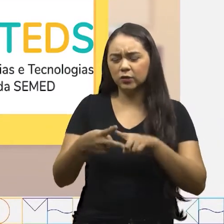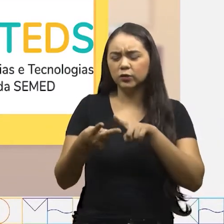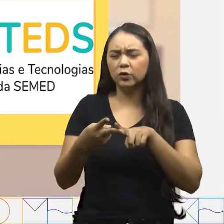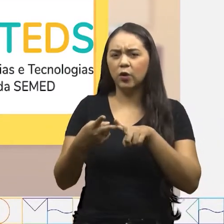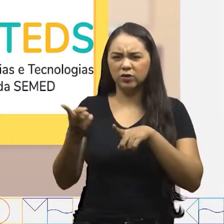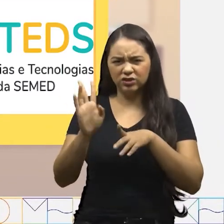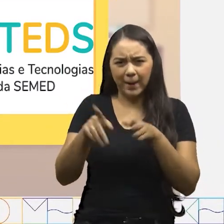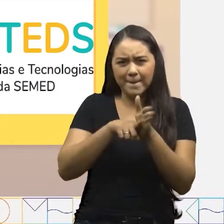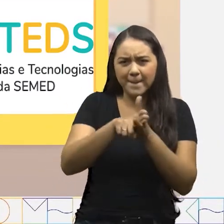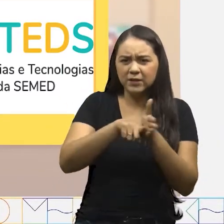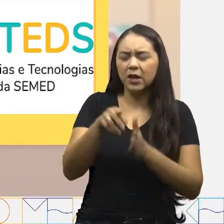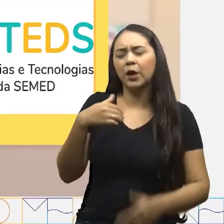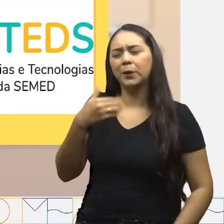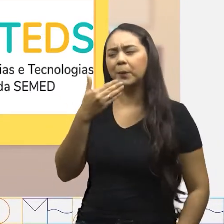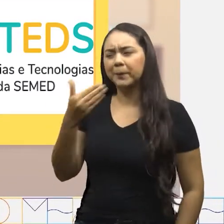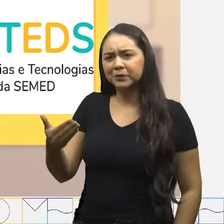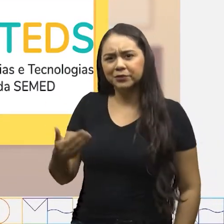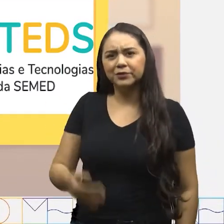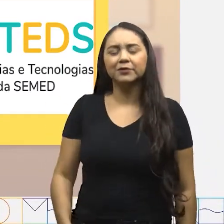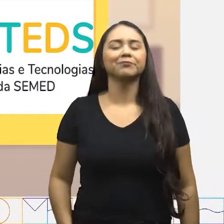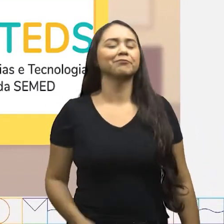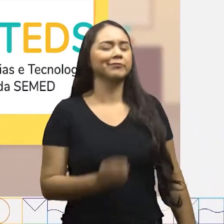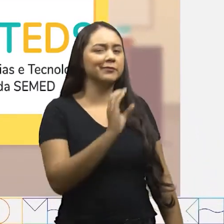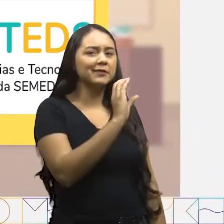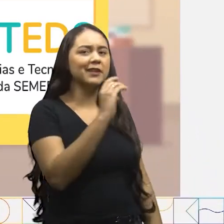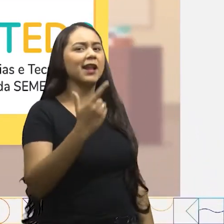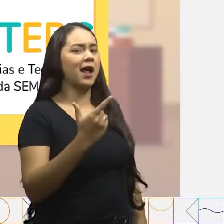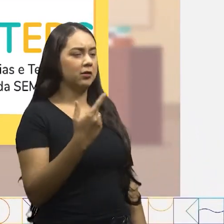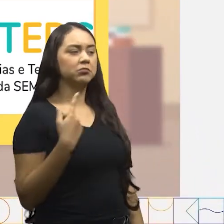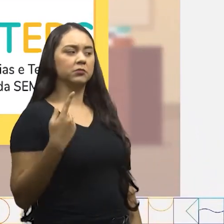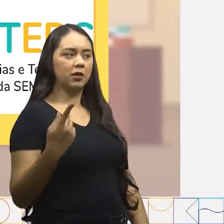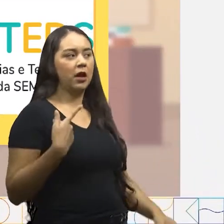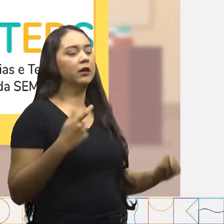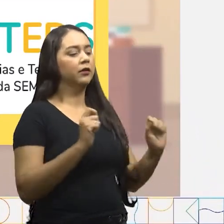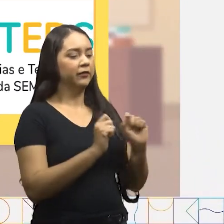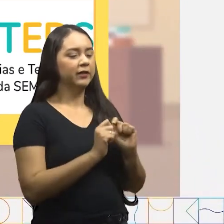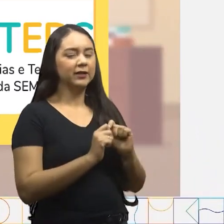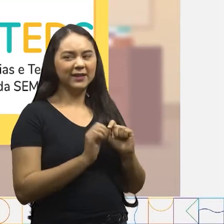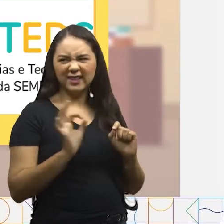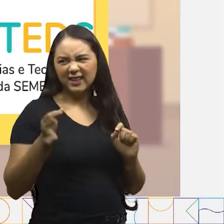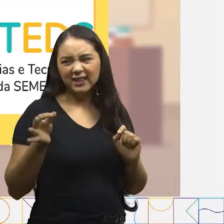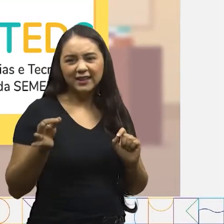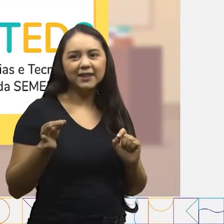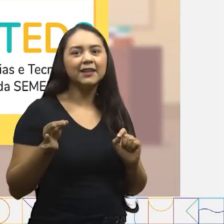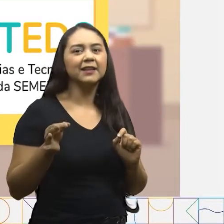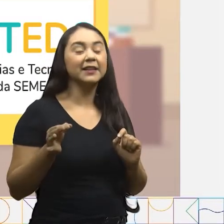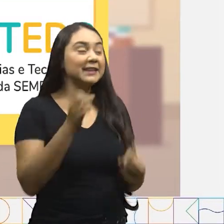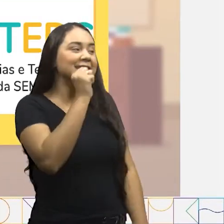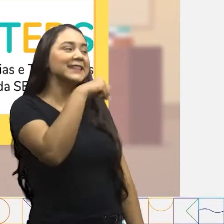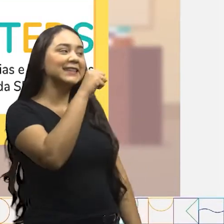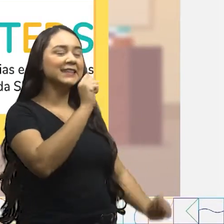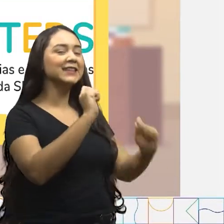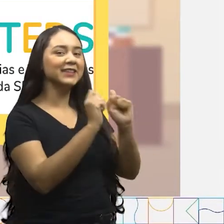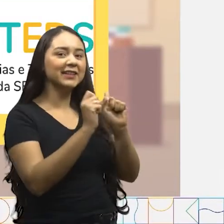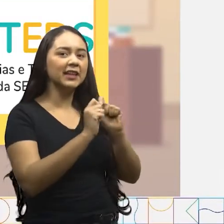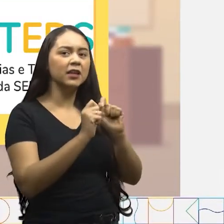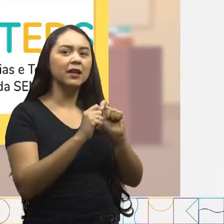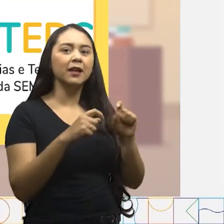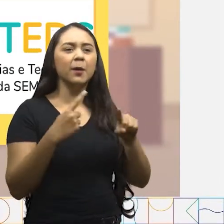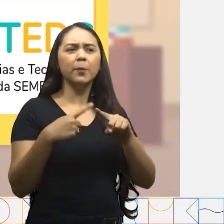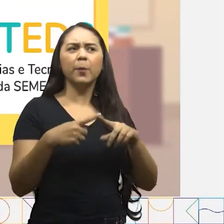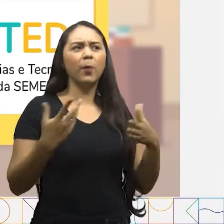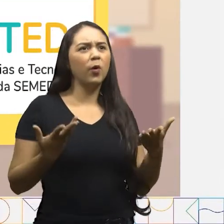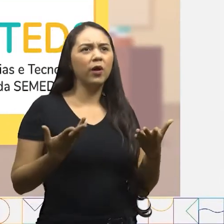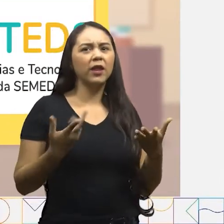fizeram a pesquisa que eu pedi? Claro! Nós fizemos, não é, Sarinha? Sim, fizemos! E